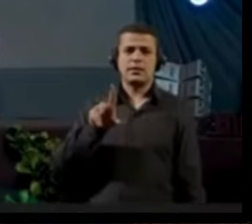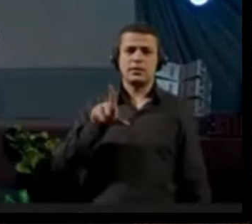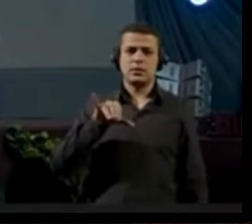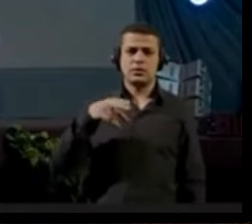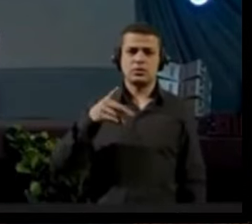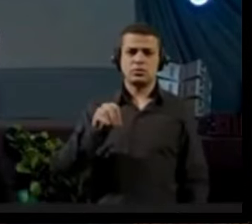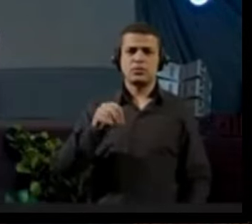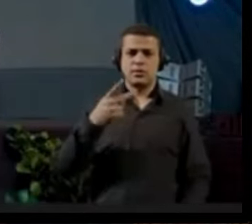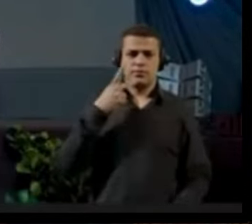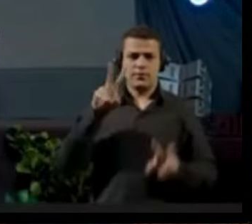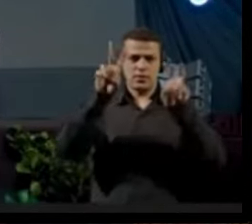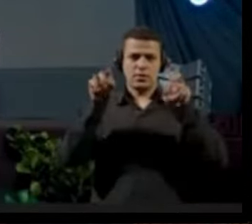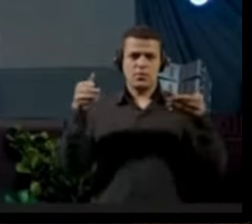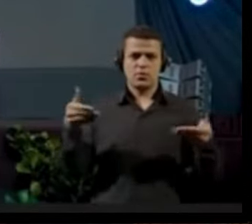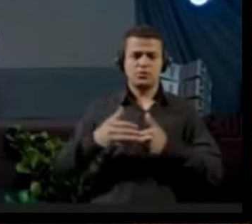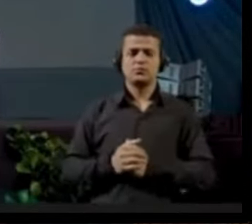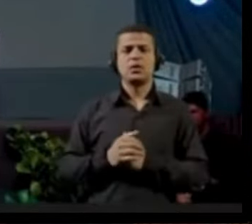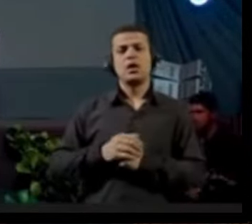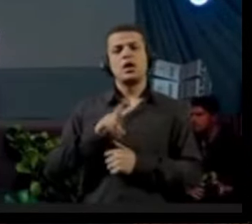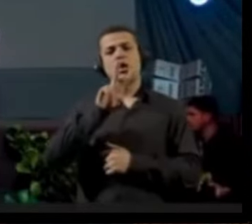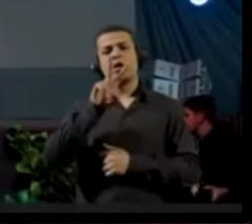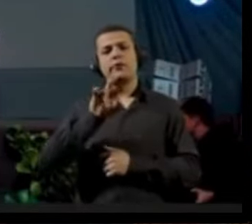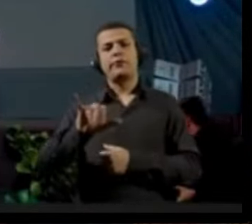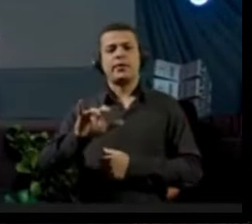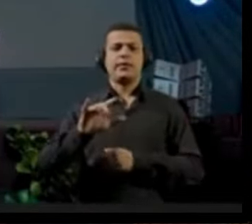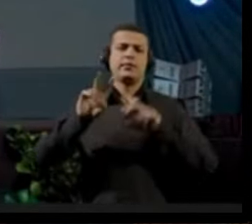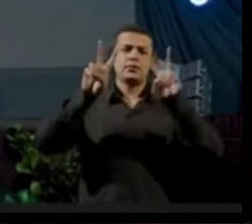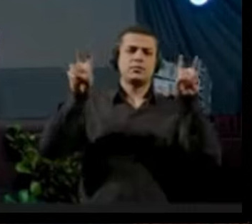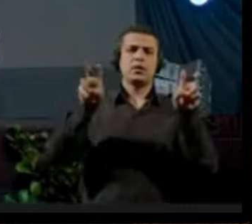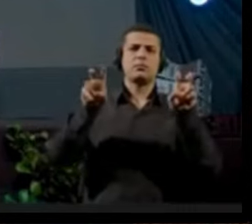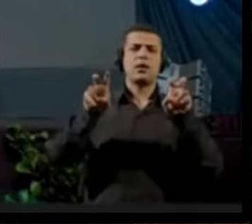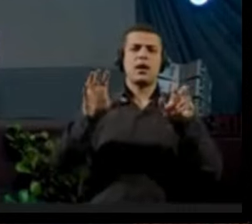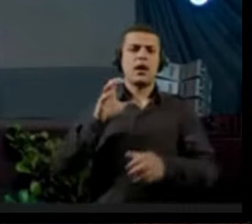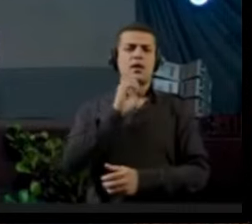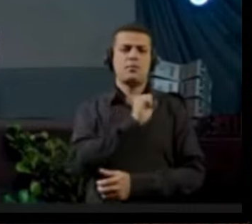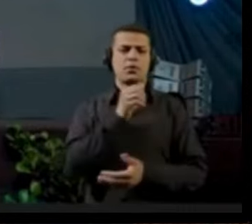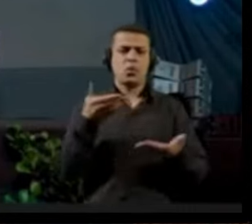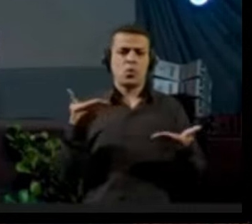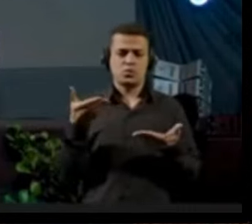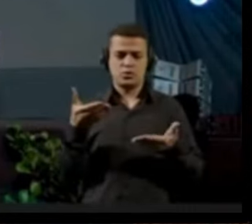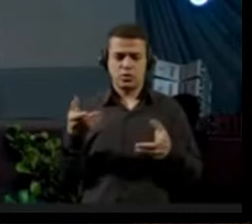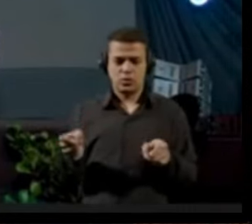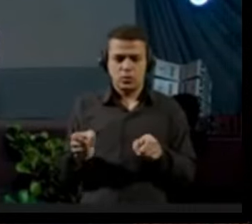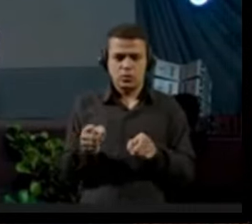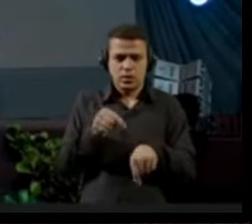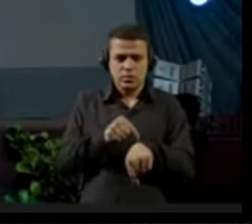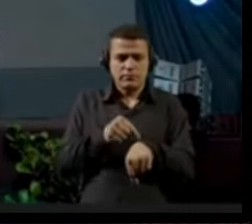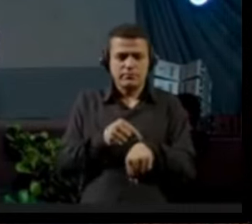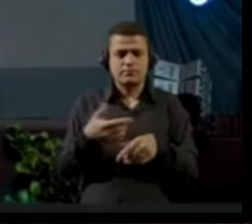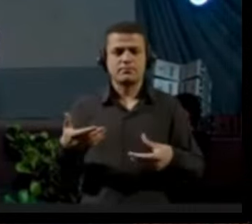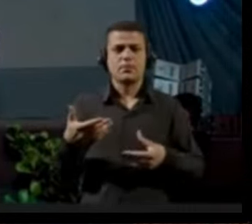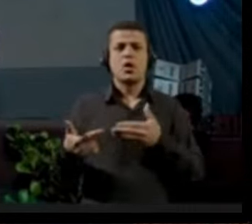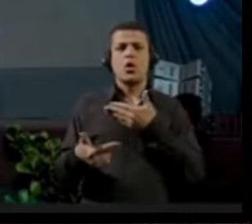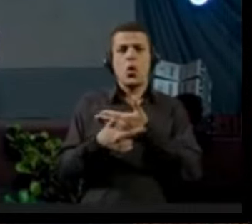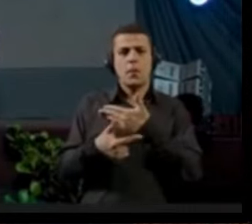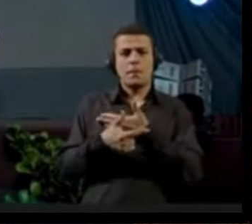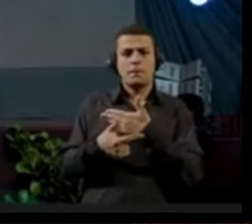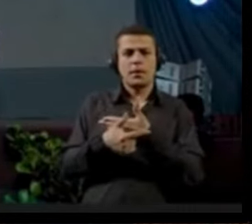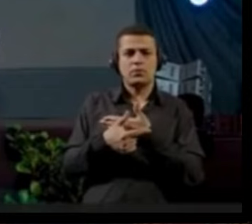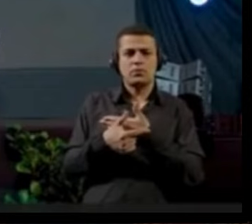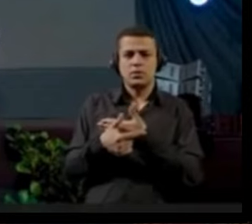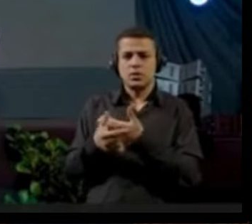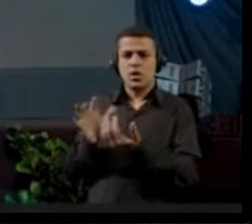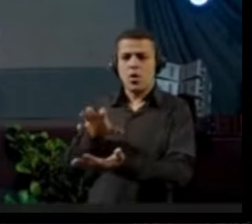Eu vou falar hoje, eu vou abordar rapidamente com vocês, porque o tempo é curto, sobre o papel que algumas